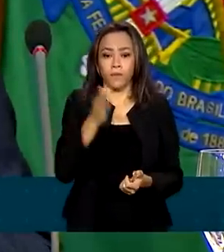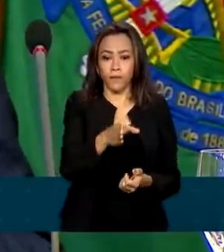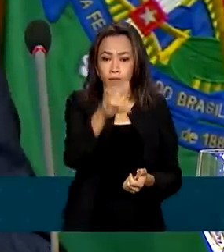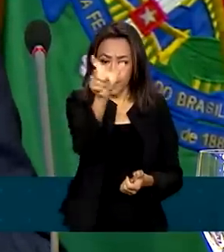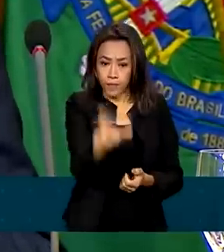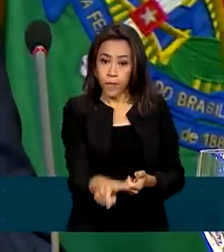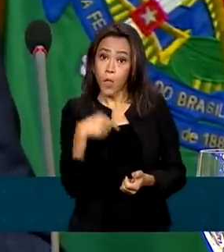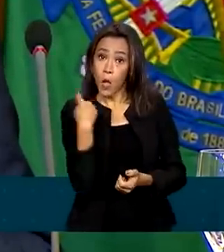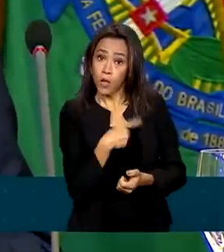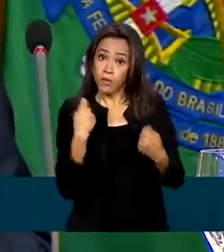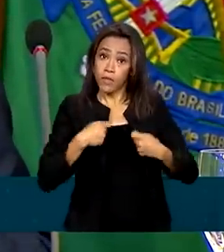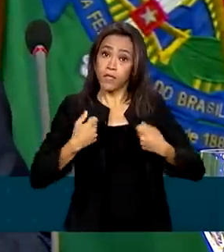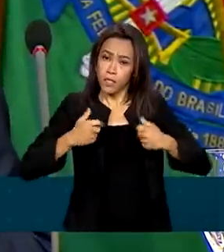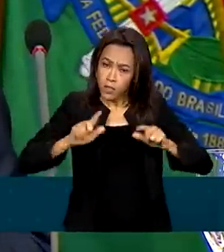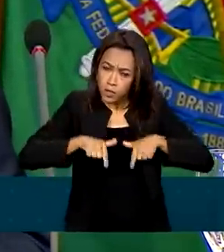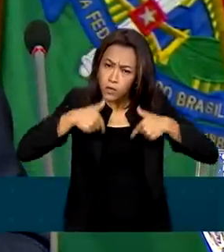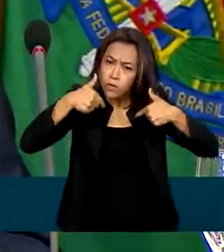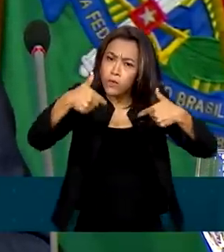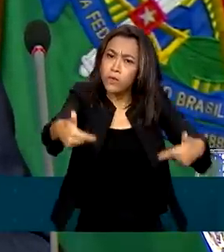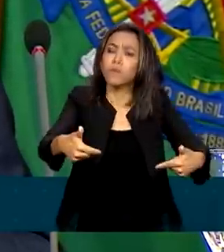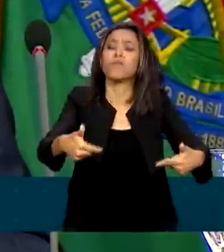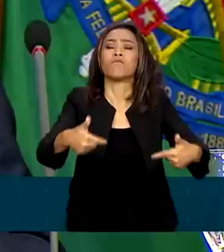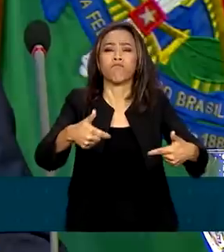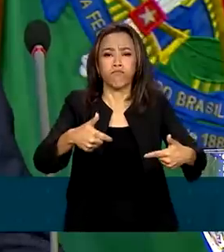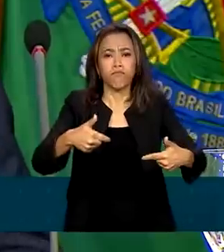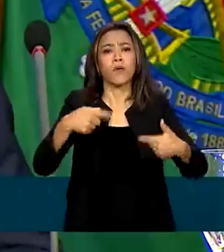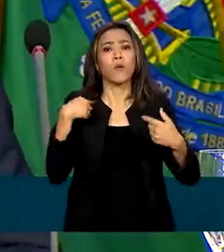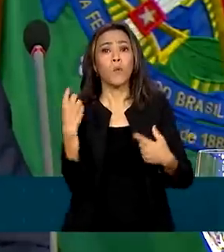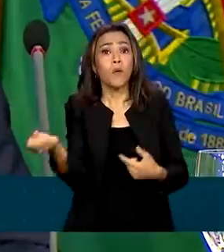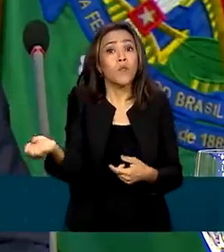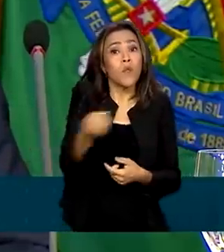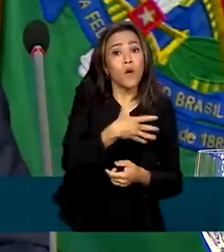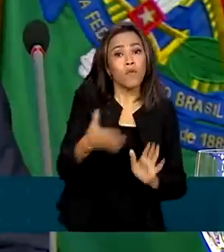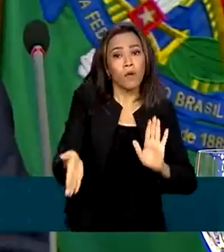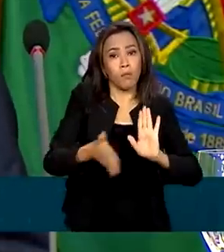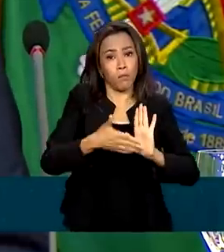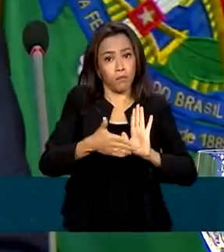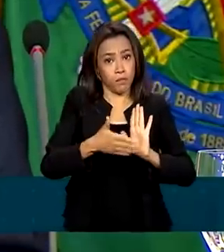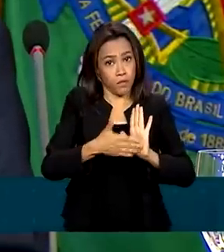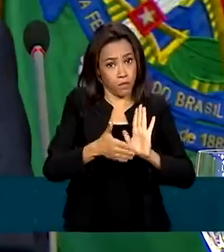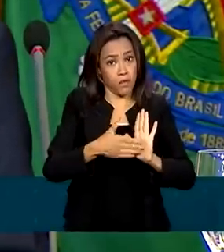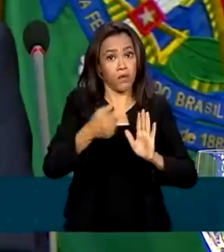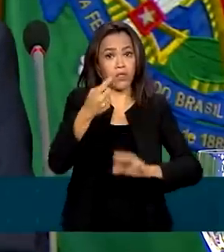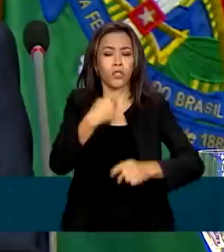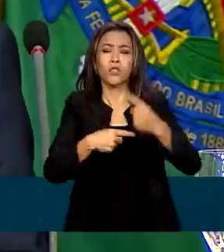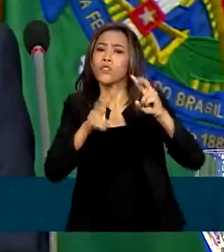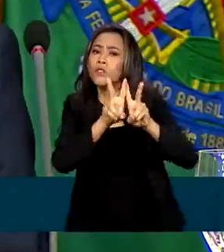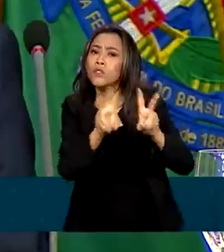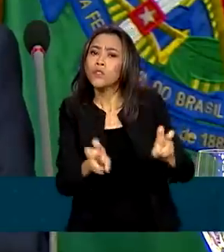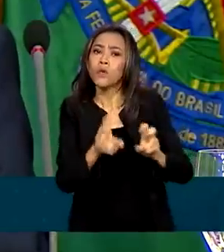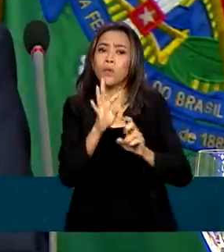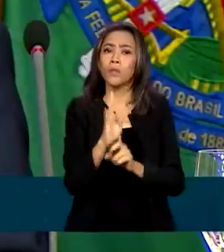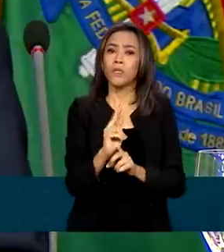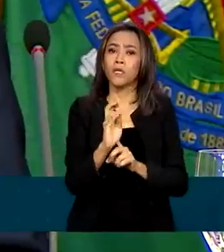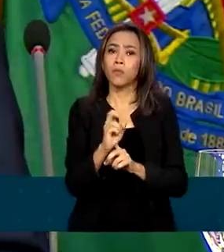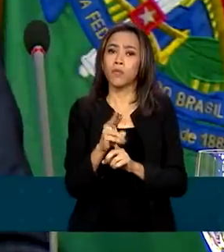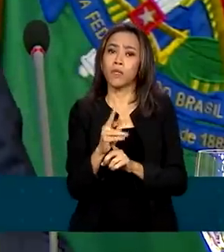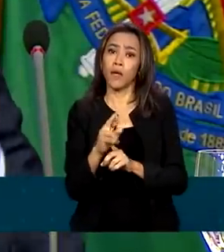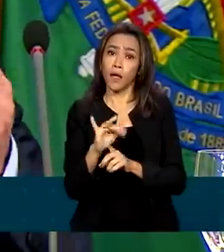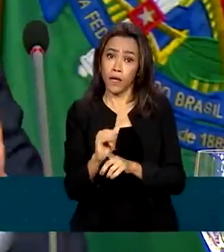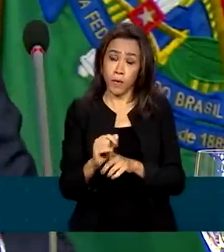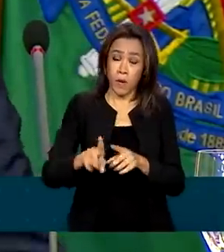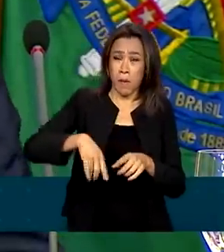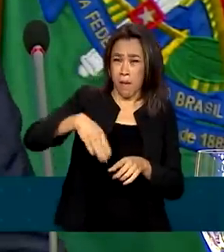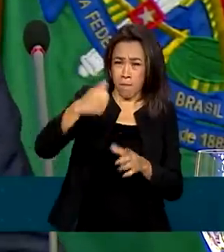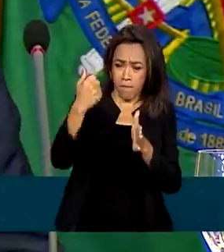necessário, e todo mundo sabe que é preciso fazer uma política tributária nova, é preciso fazer com que as pessoas mais ricos paguem mais impostos